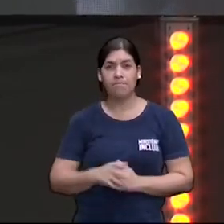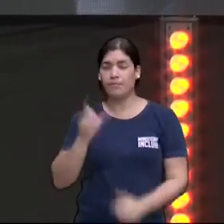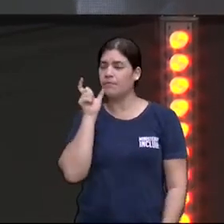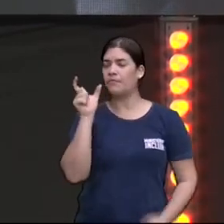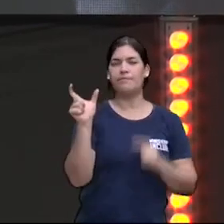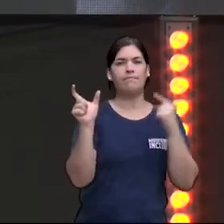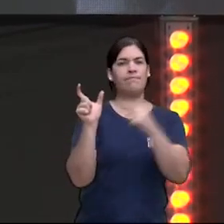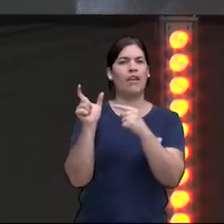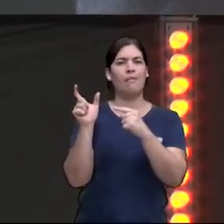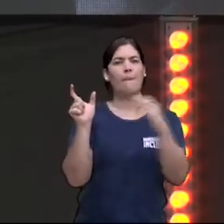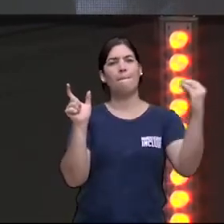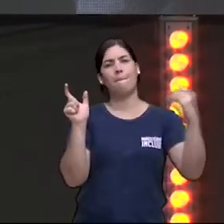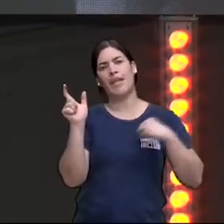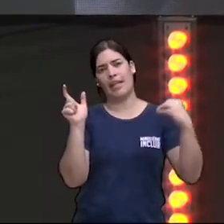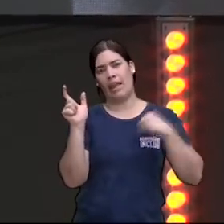pecado.